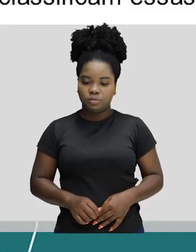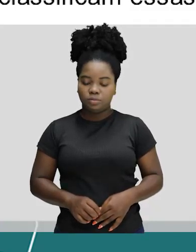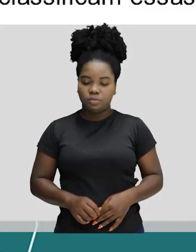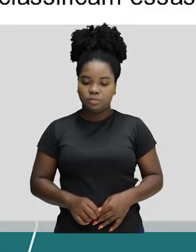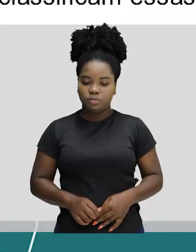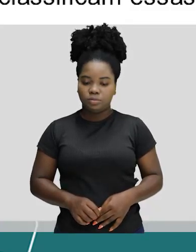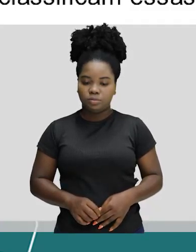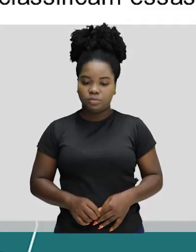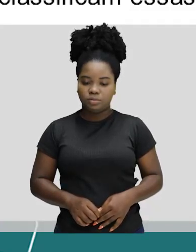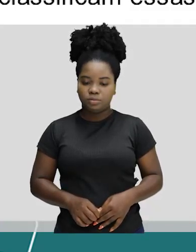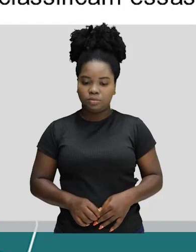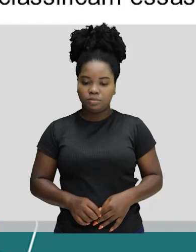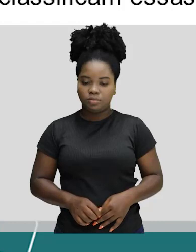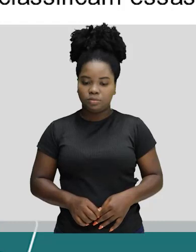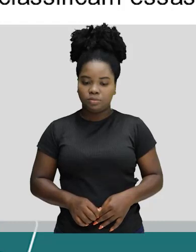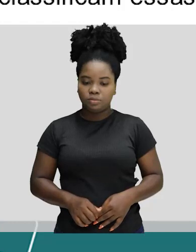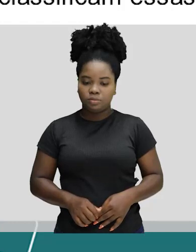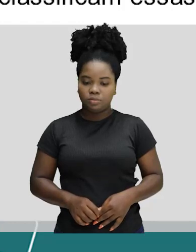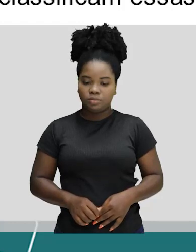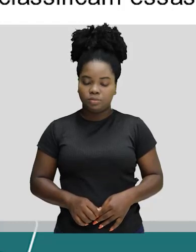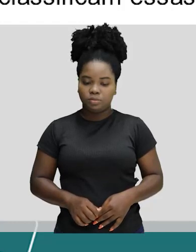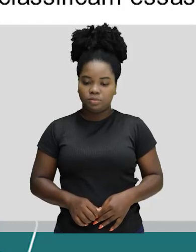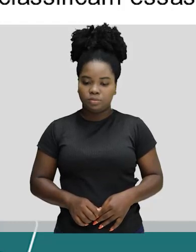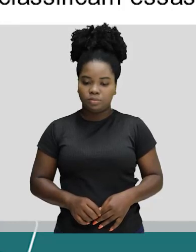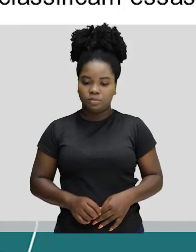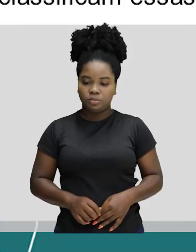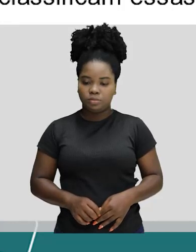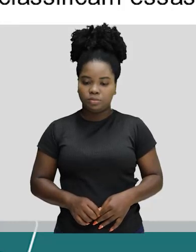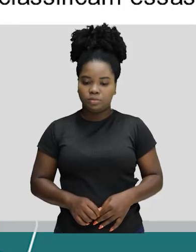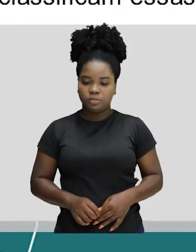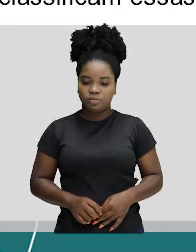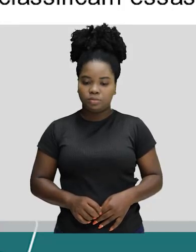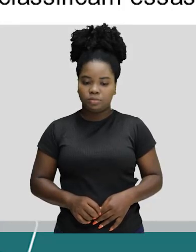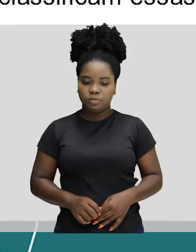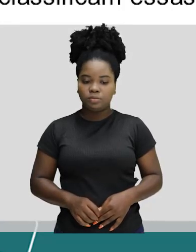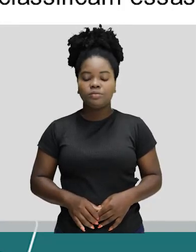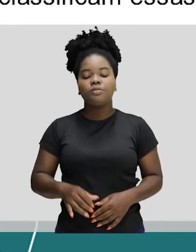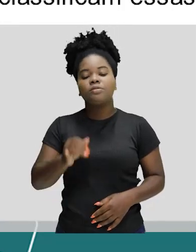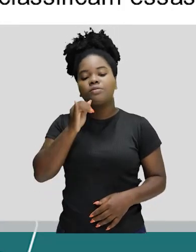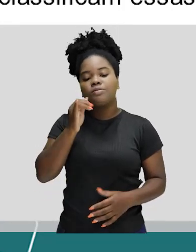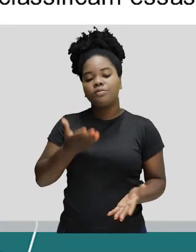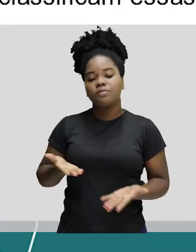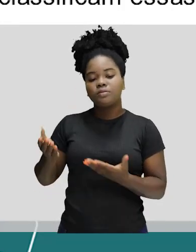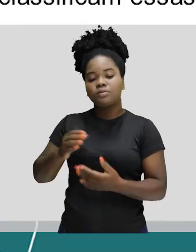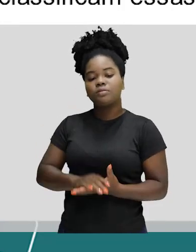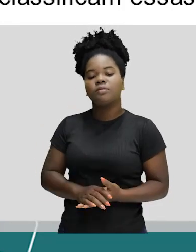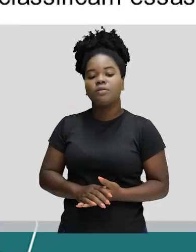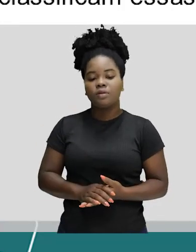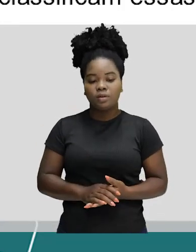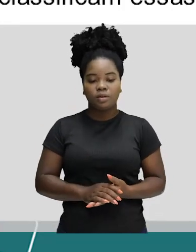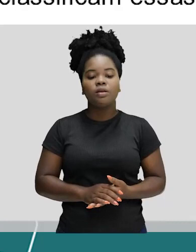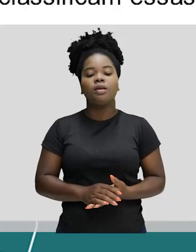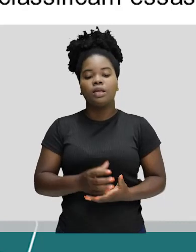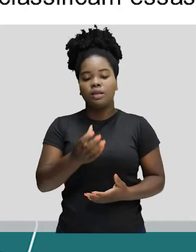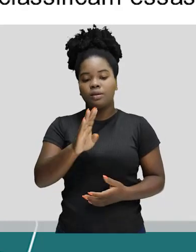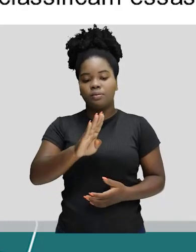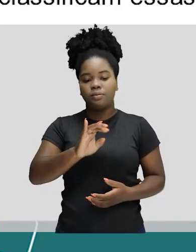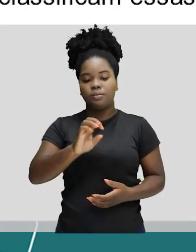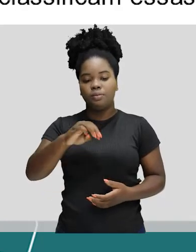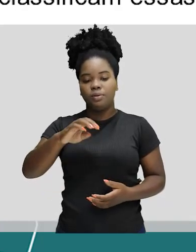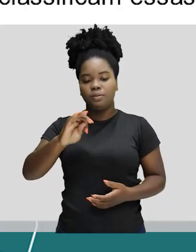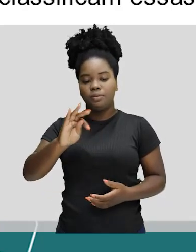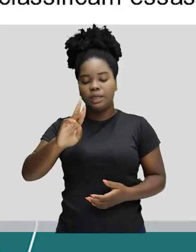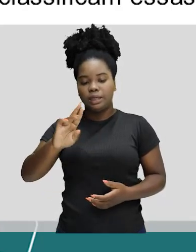Alguns gramáticos classificam essas palavras como numerais coletivos. Por exemplo, bimestre, período de dois